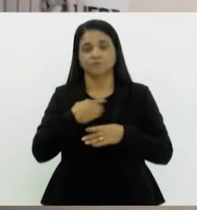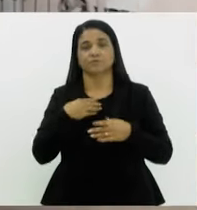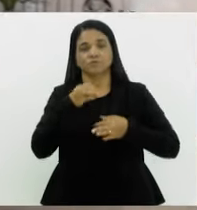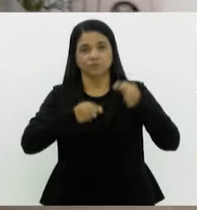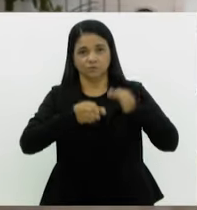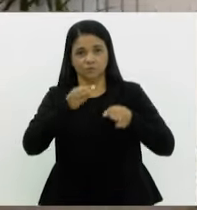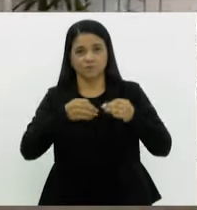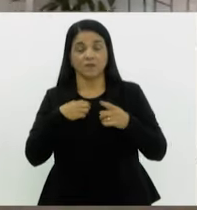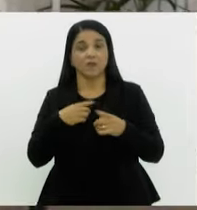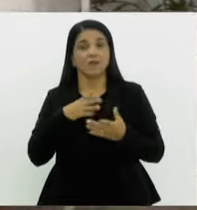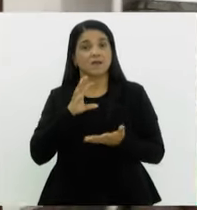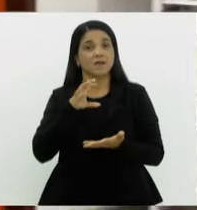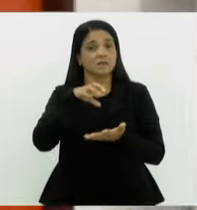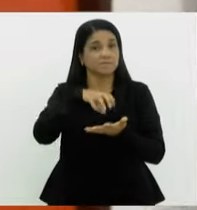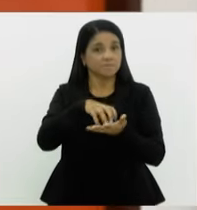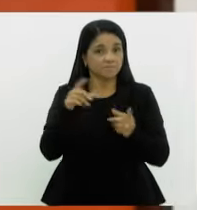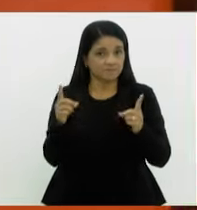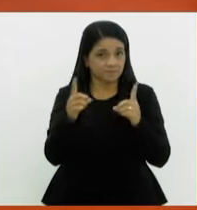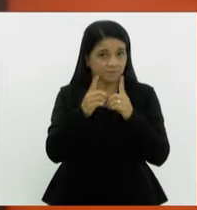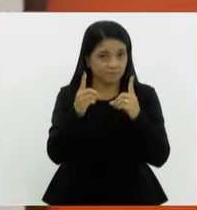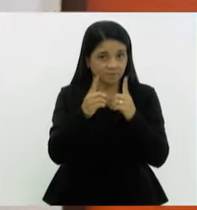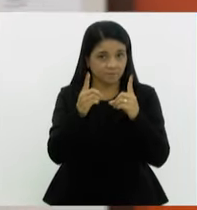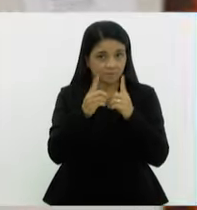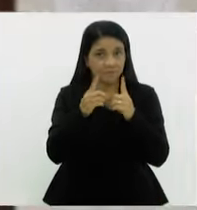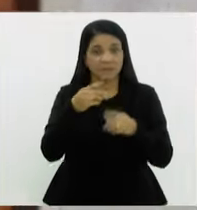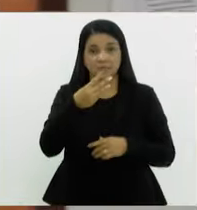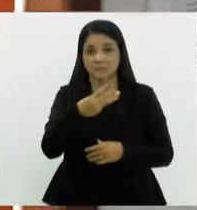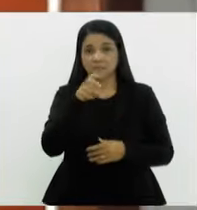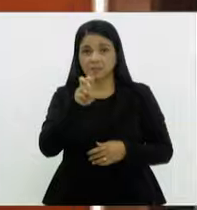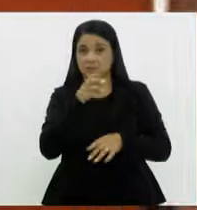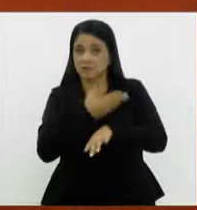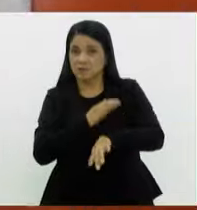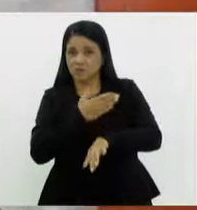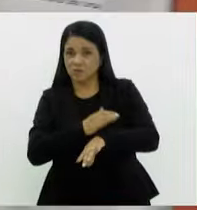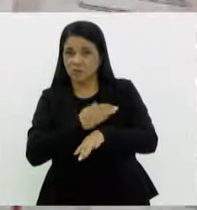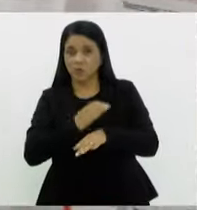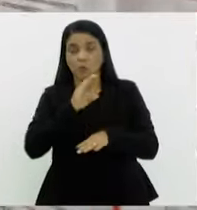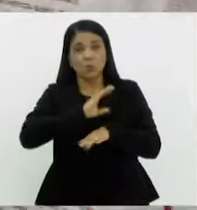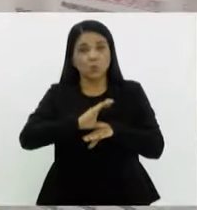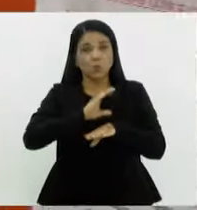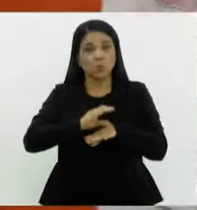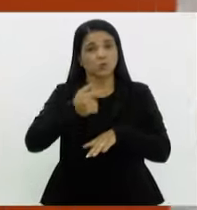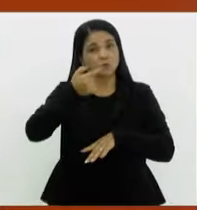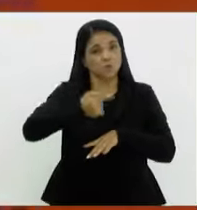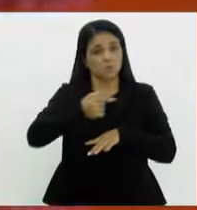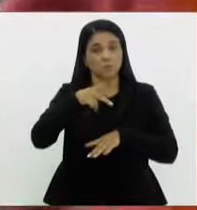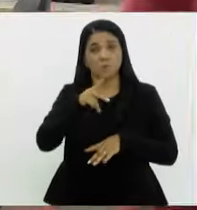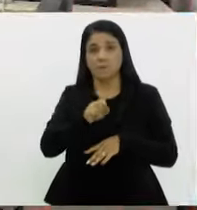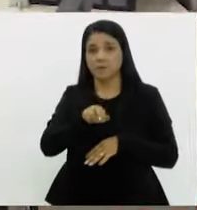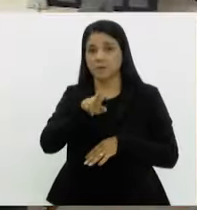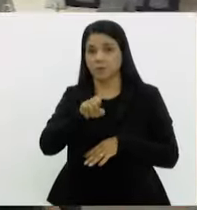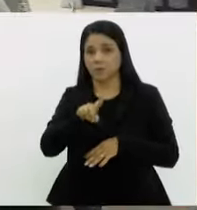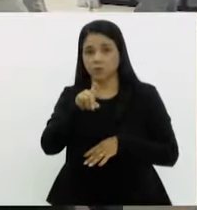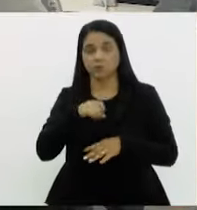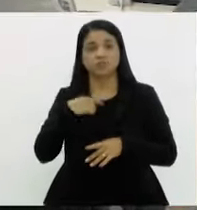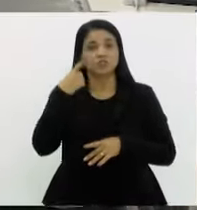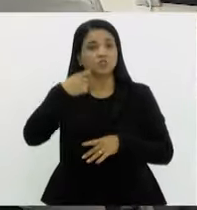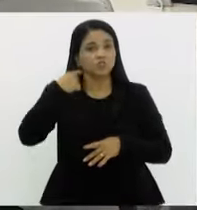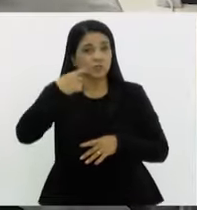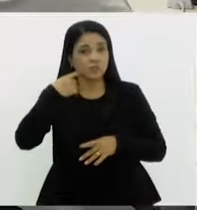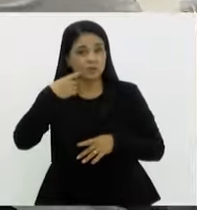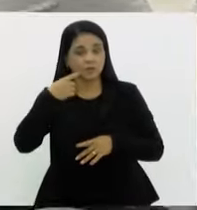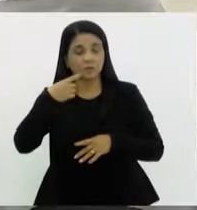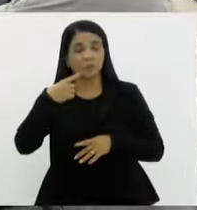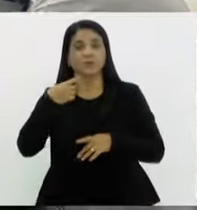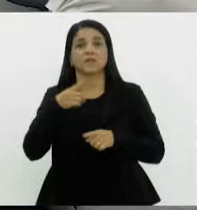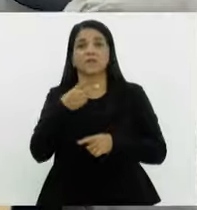A assistência é realizada por cerca de 35 estagiários que cursam a partir do sétimo período do curso de Direito do campus e